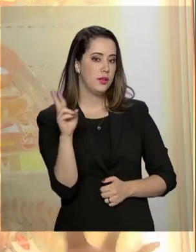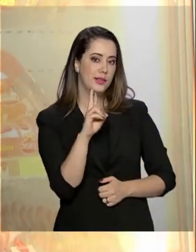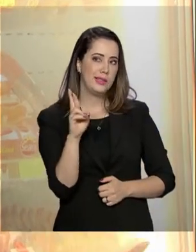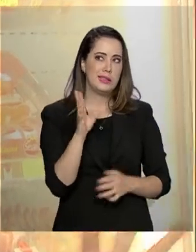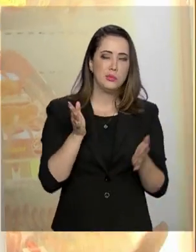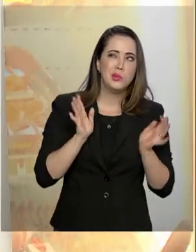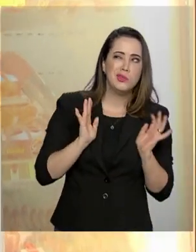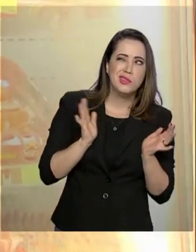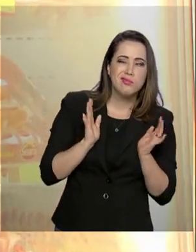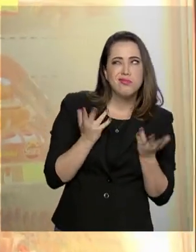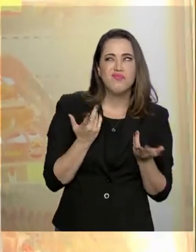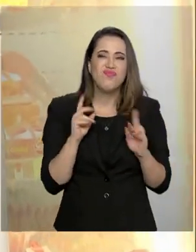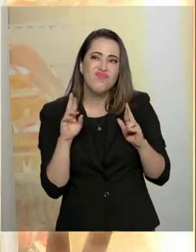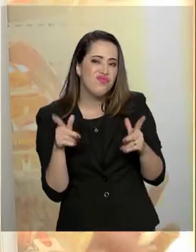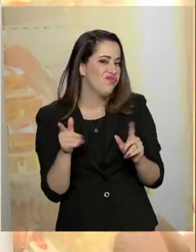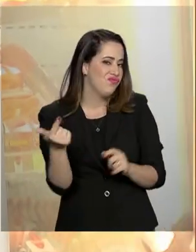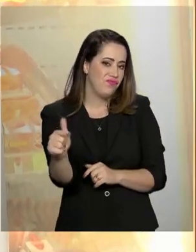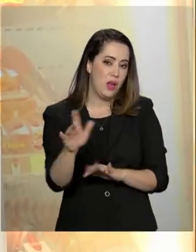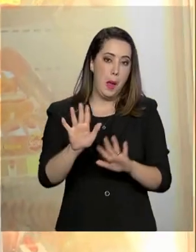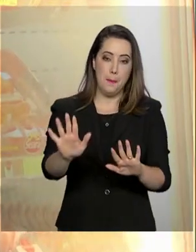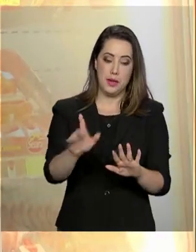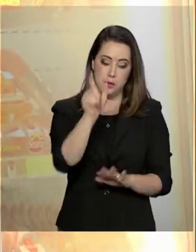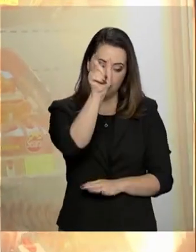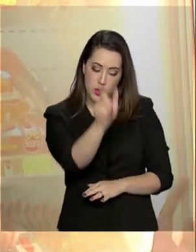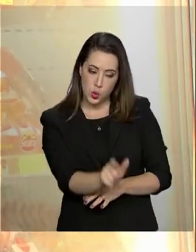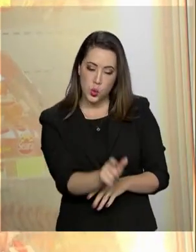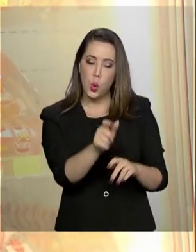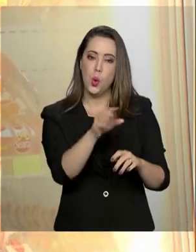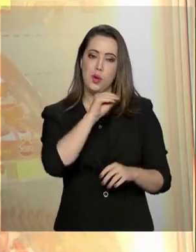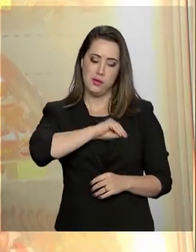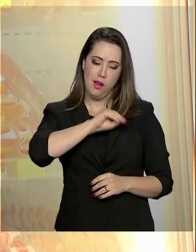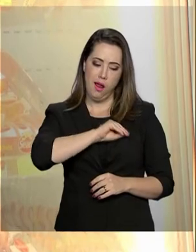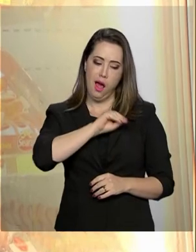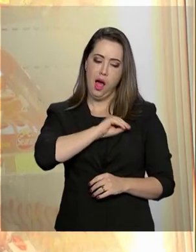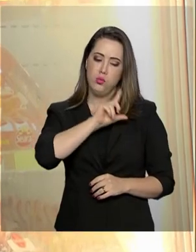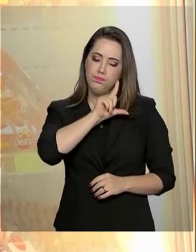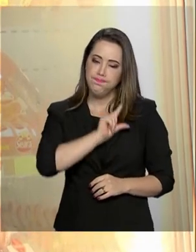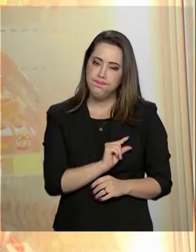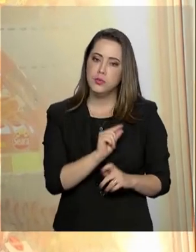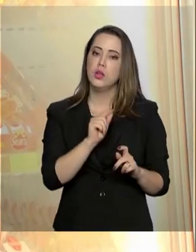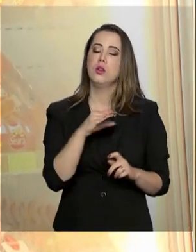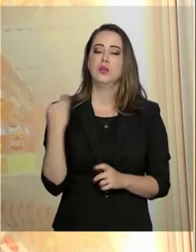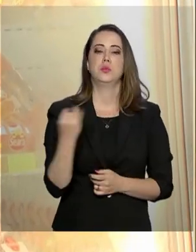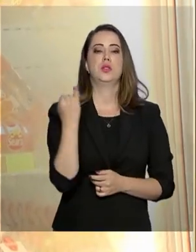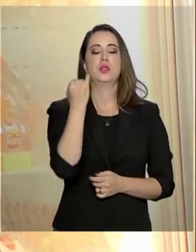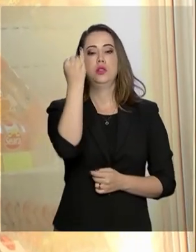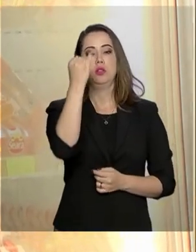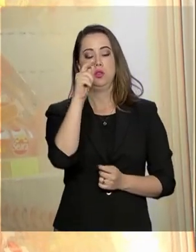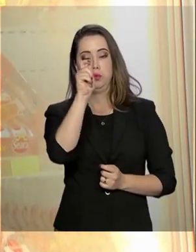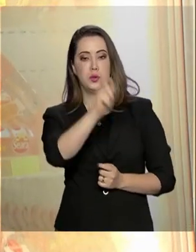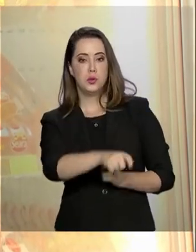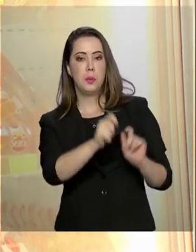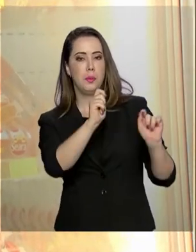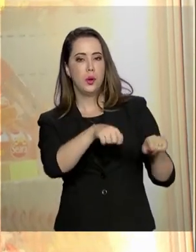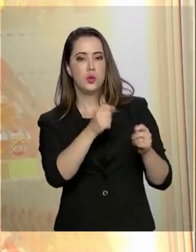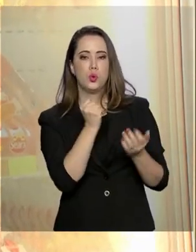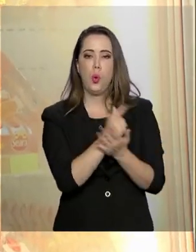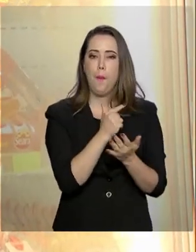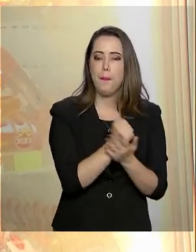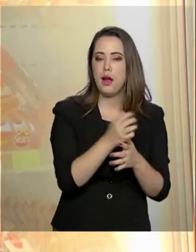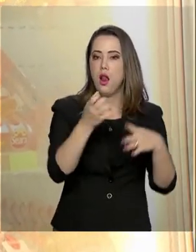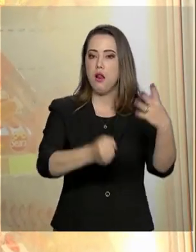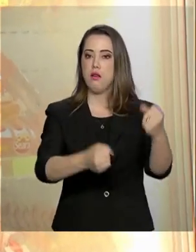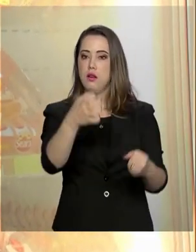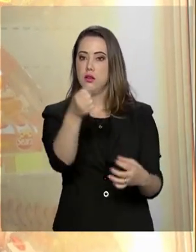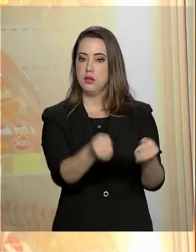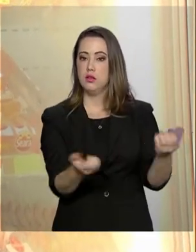rico, R$ 40,00 não vai ser uma diferença. Mas para alguém que de baixa renda vai ser algo que ele vai poder comprar um leite,